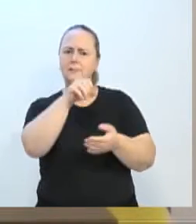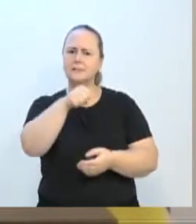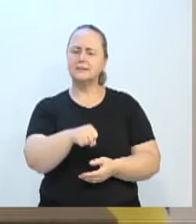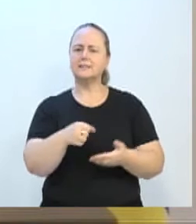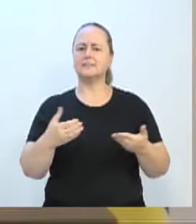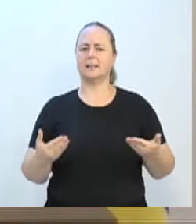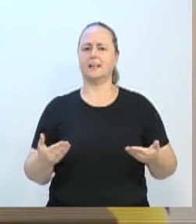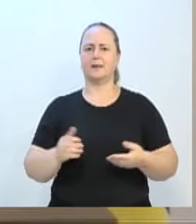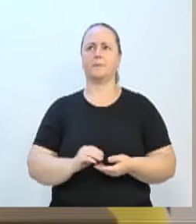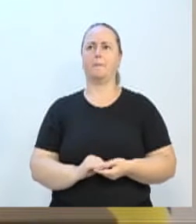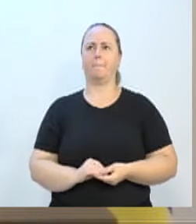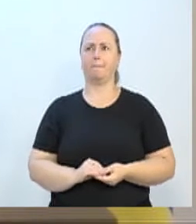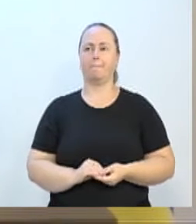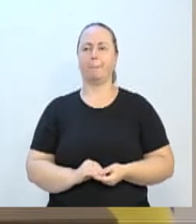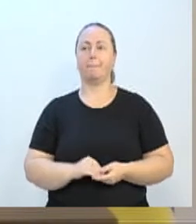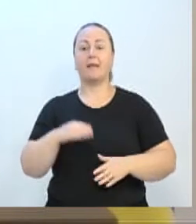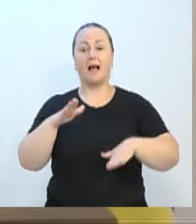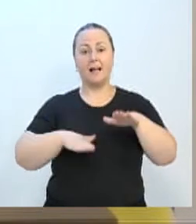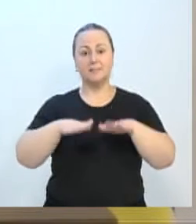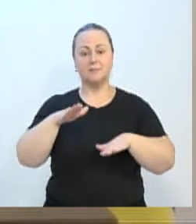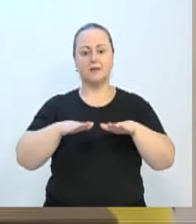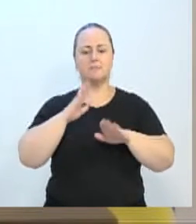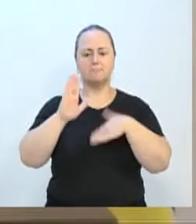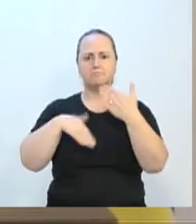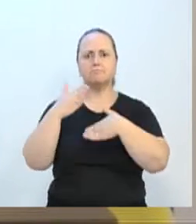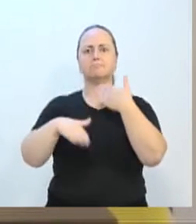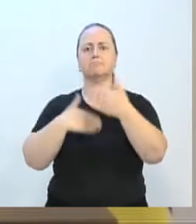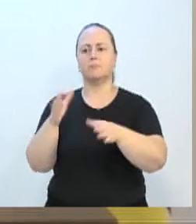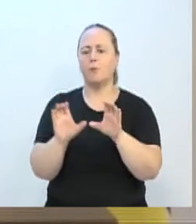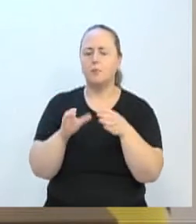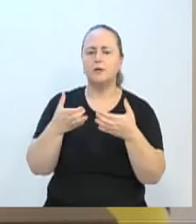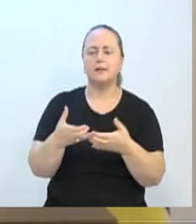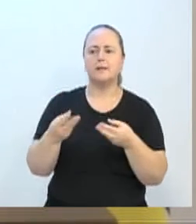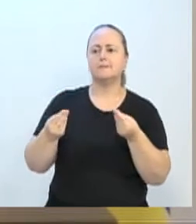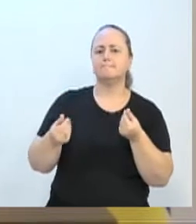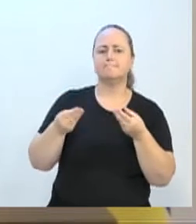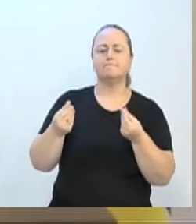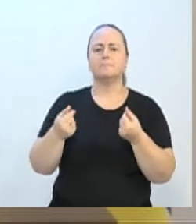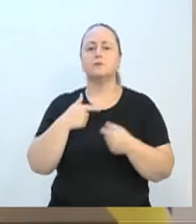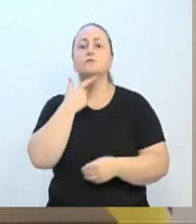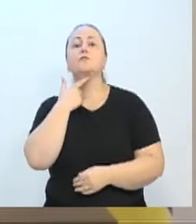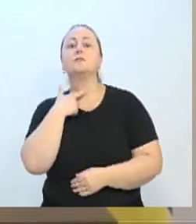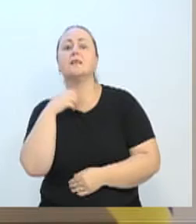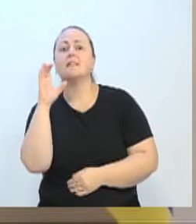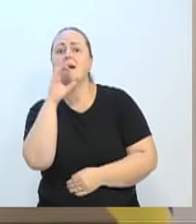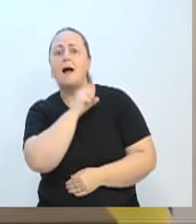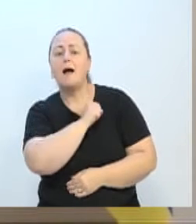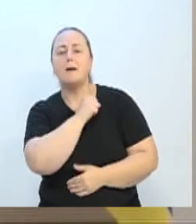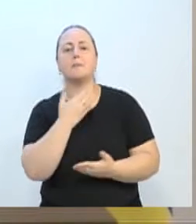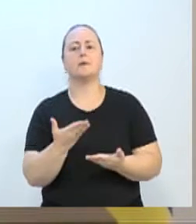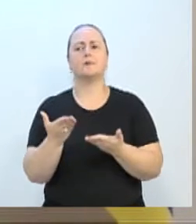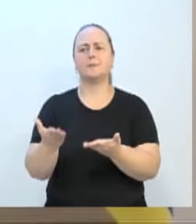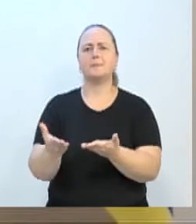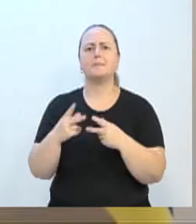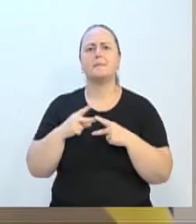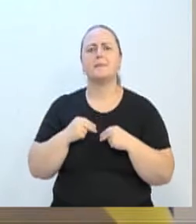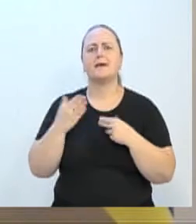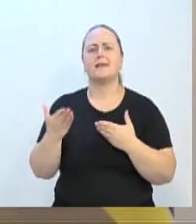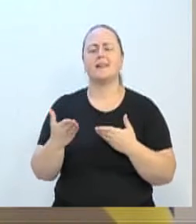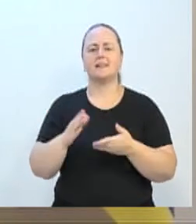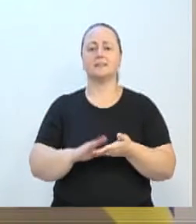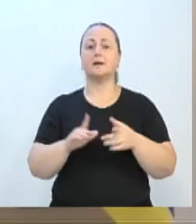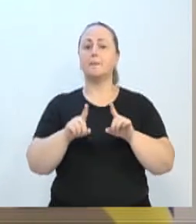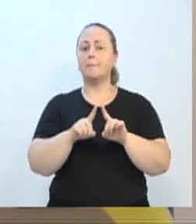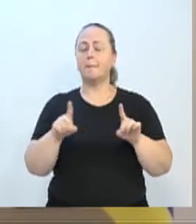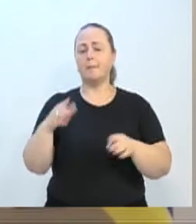avanços comunitários, vereadora Silmara, não saem na velocidade que a gente espera e até na velocidade que a população merece. Mas a gente tem